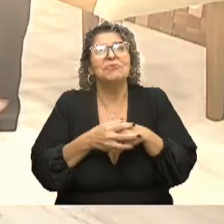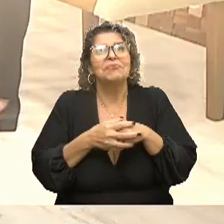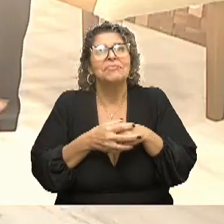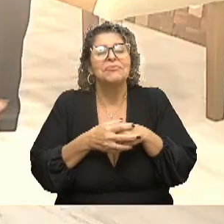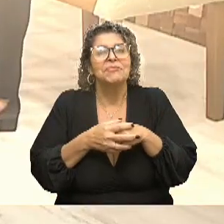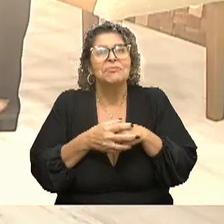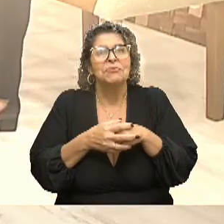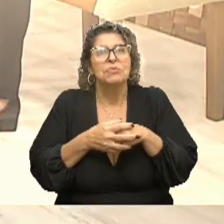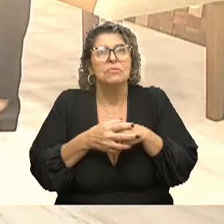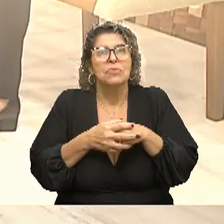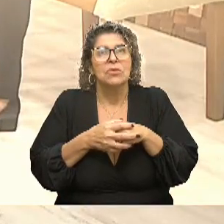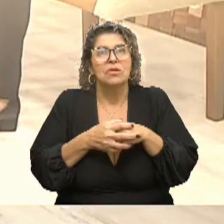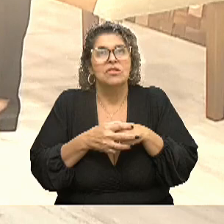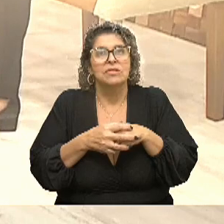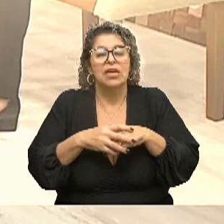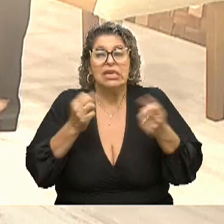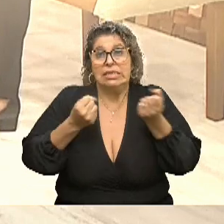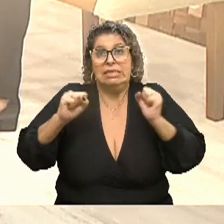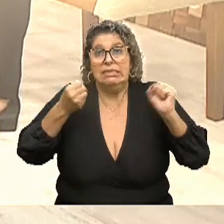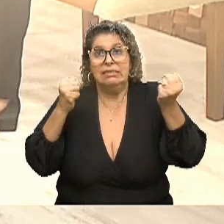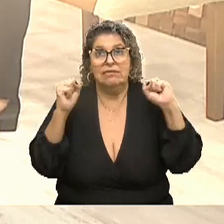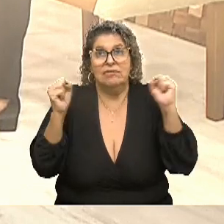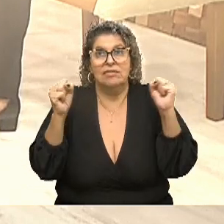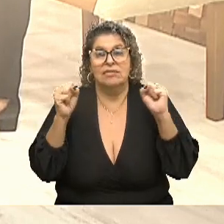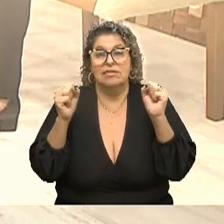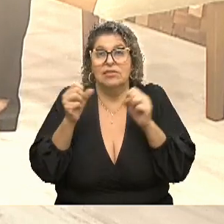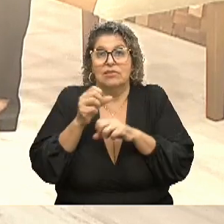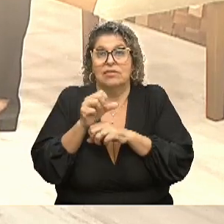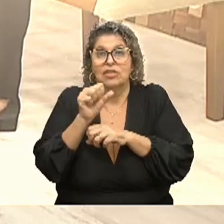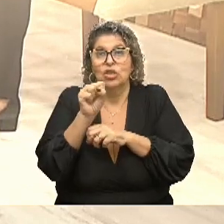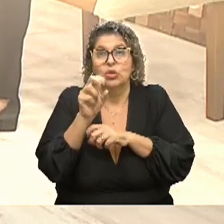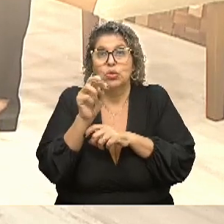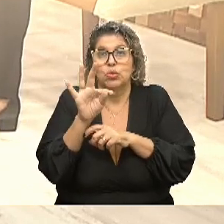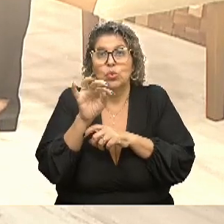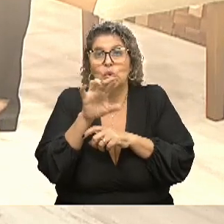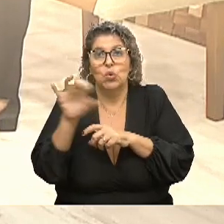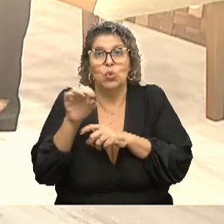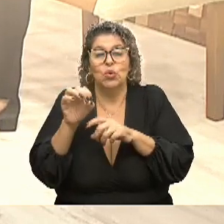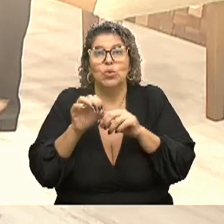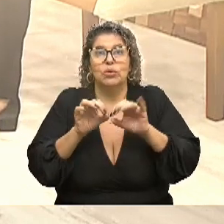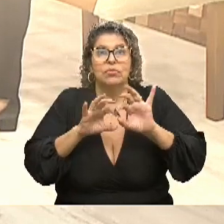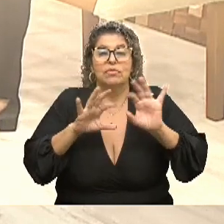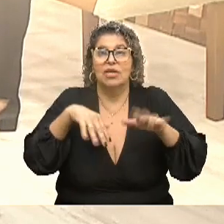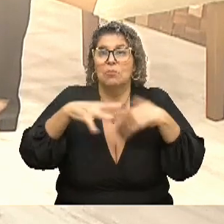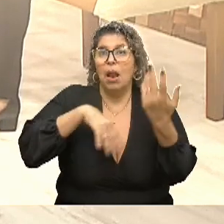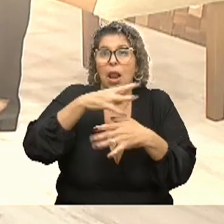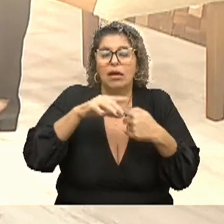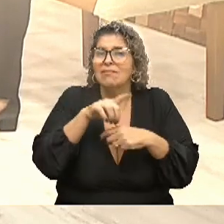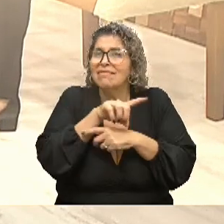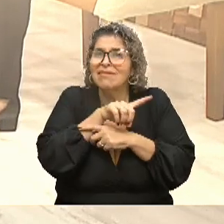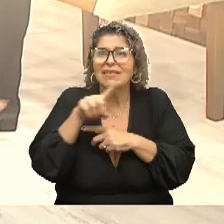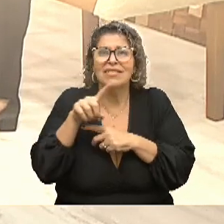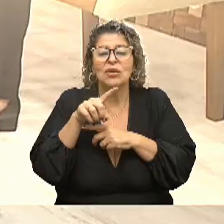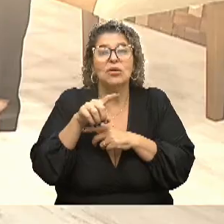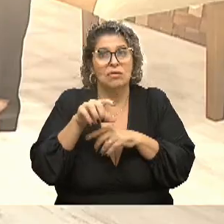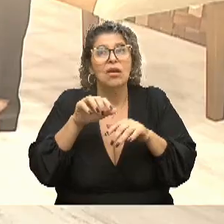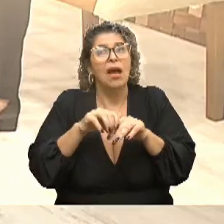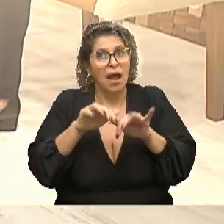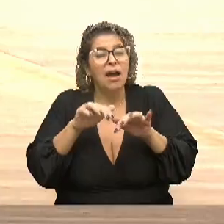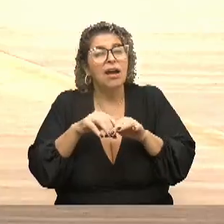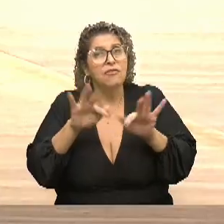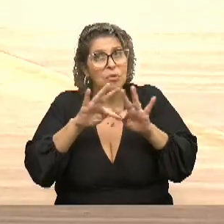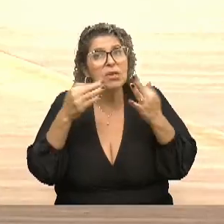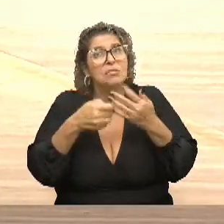dos surtos, né? Deles se desorganizarem. Os pais, eles precisam estar na rua com os